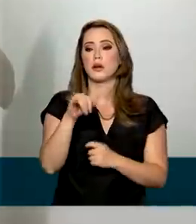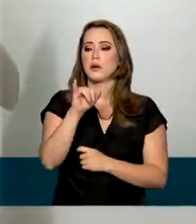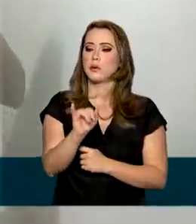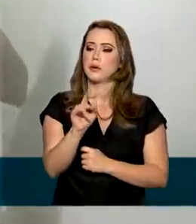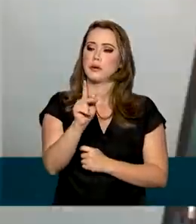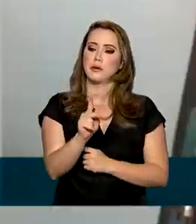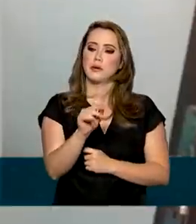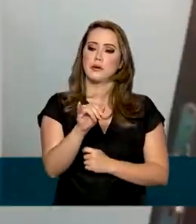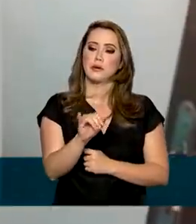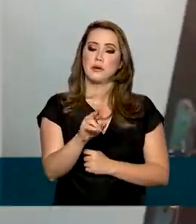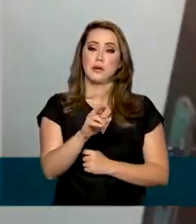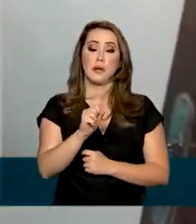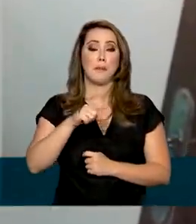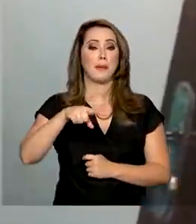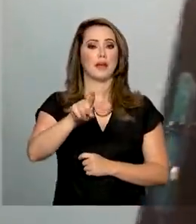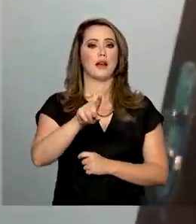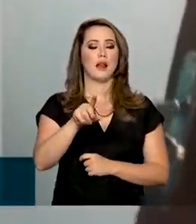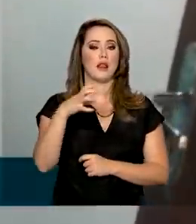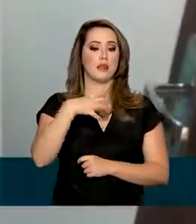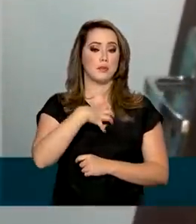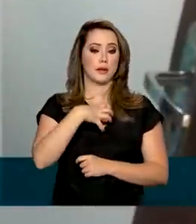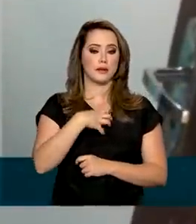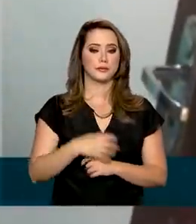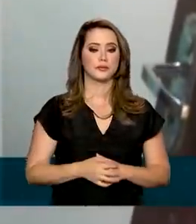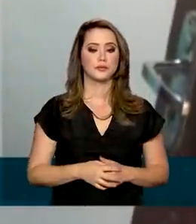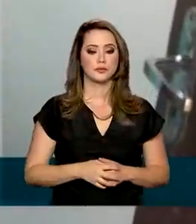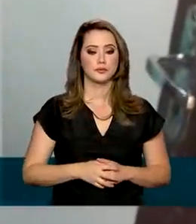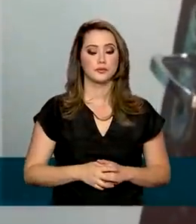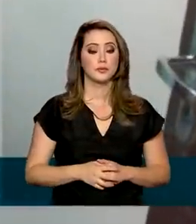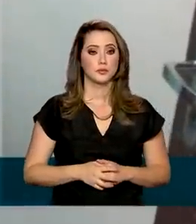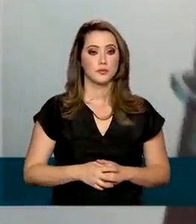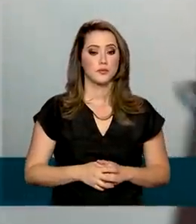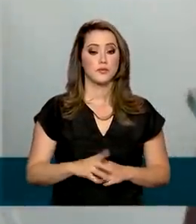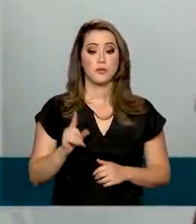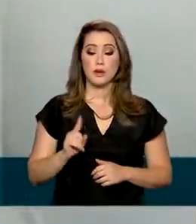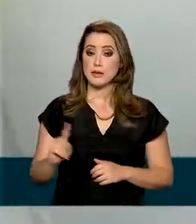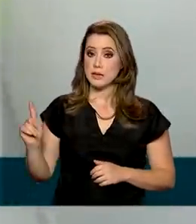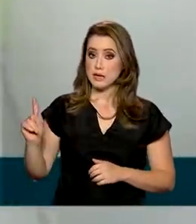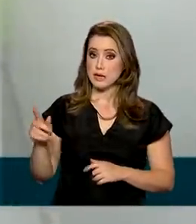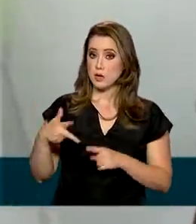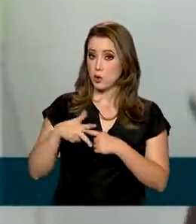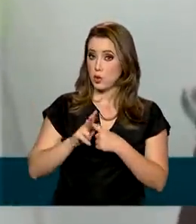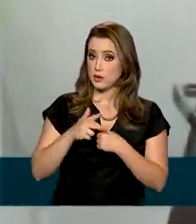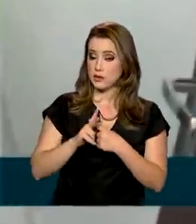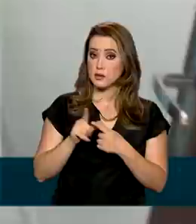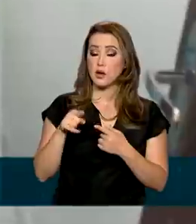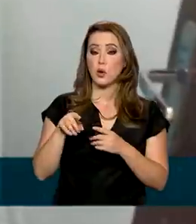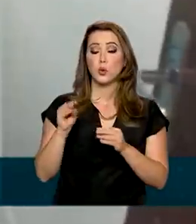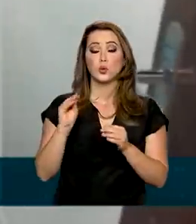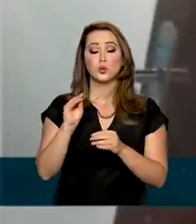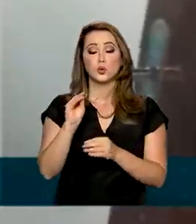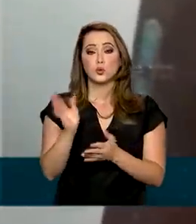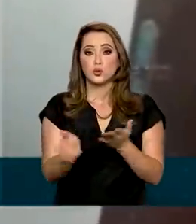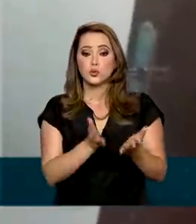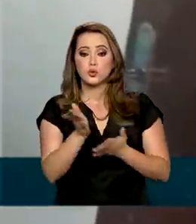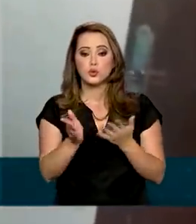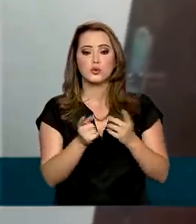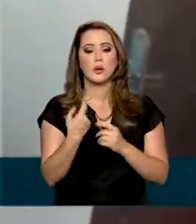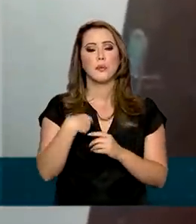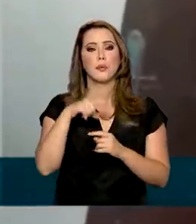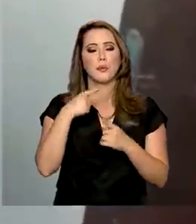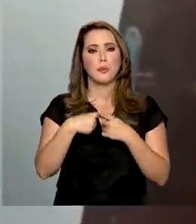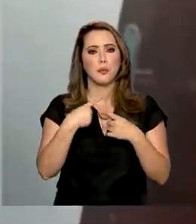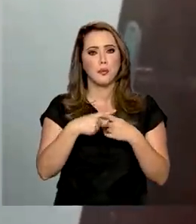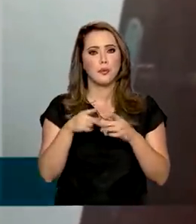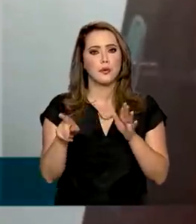na Bahia. Estou aqui com o seu genival para fazer uma manutenção de um tratamento de raspagem